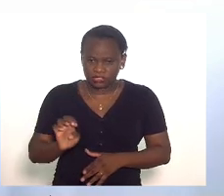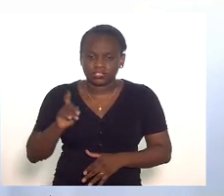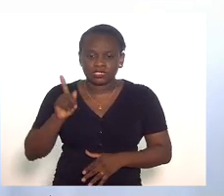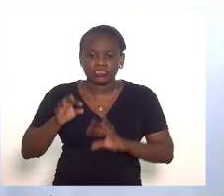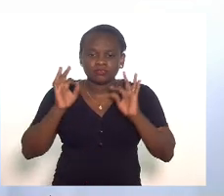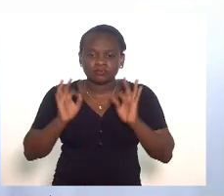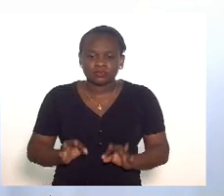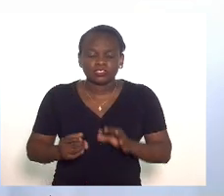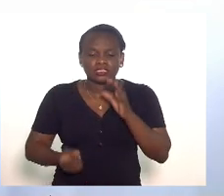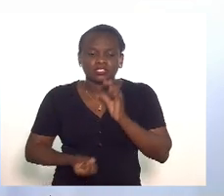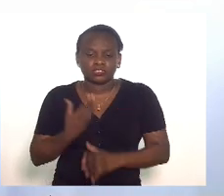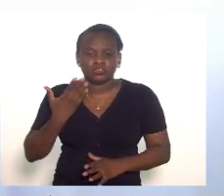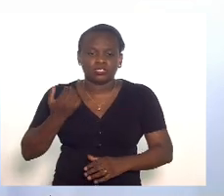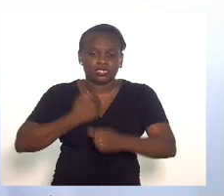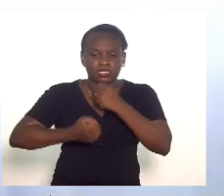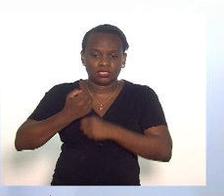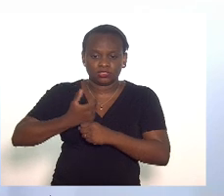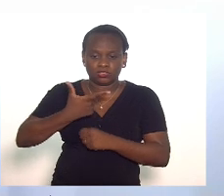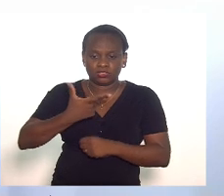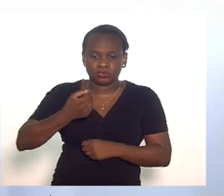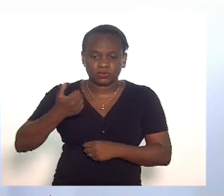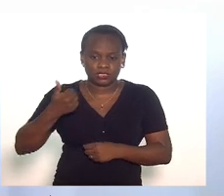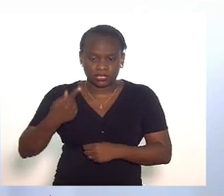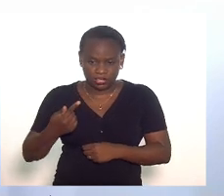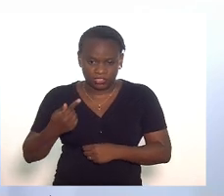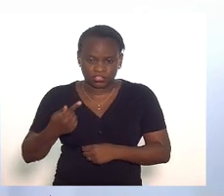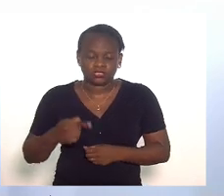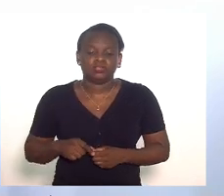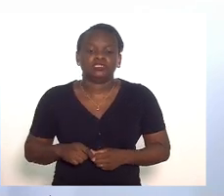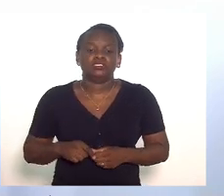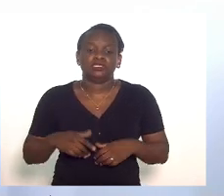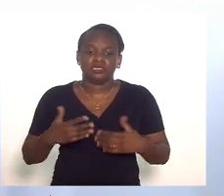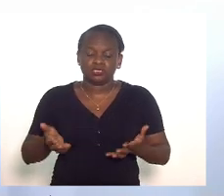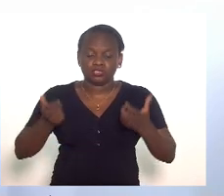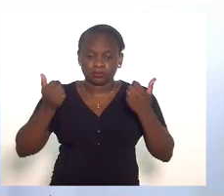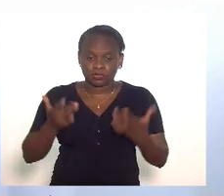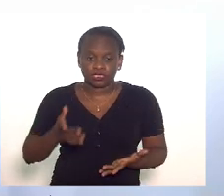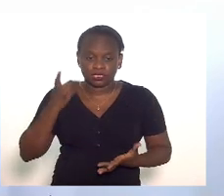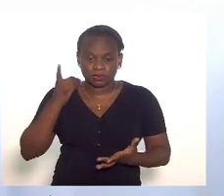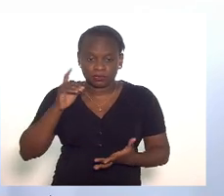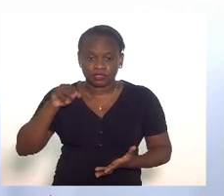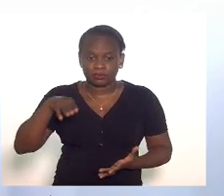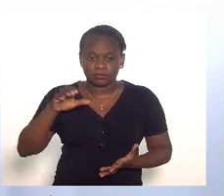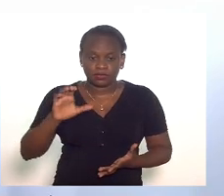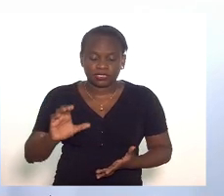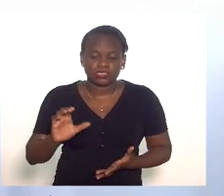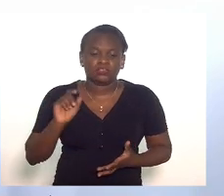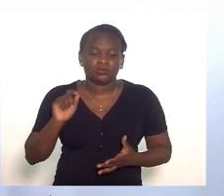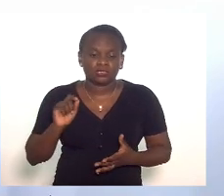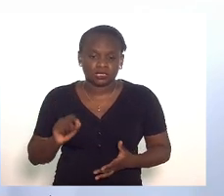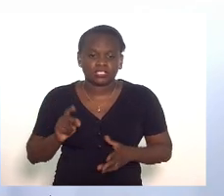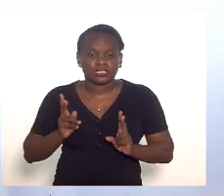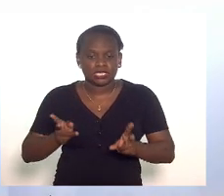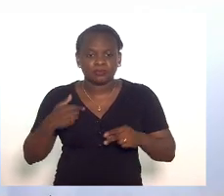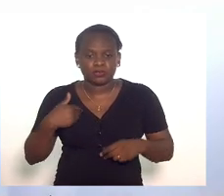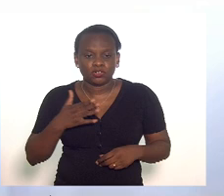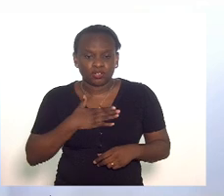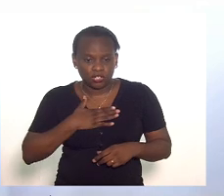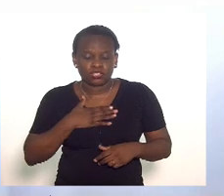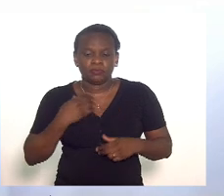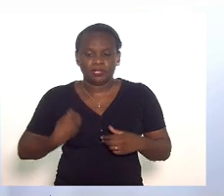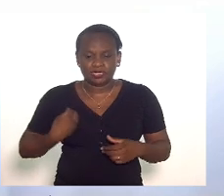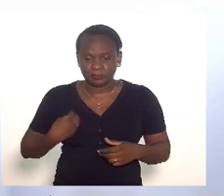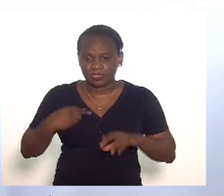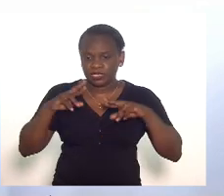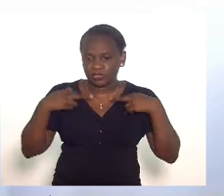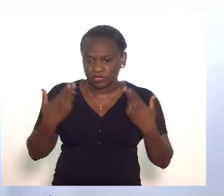efetivamente criada no ano de 2017 e dizer ao deputado Carlos Mink que sempre que posso gosto de participar